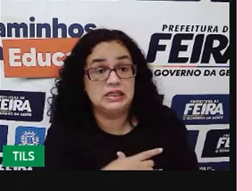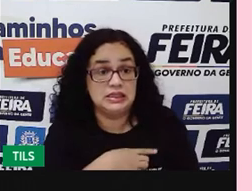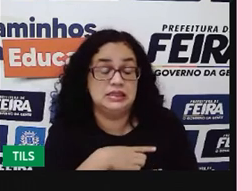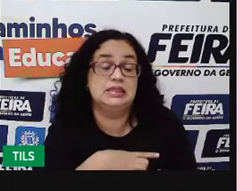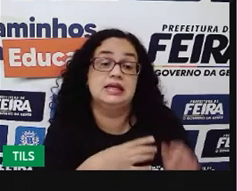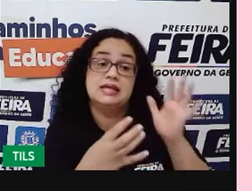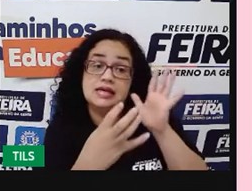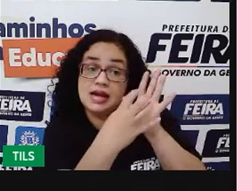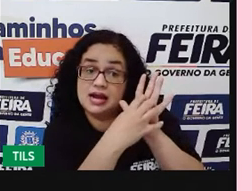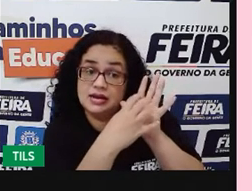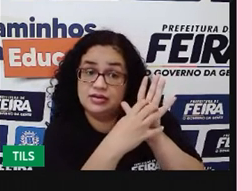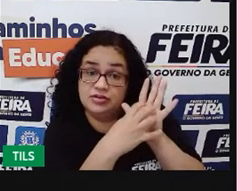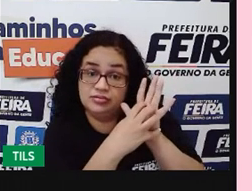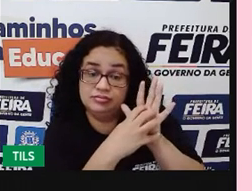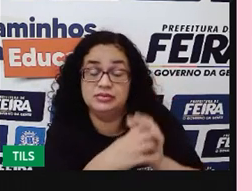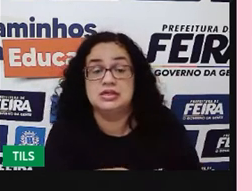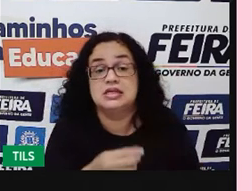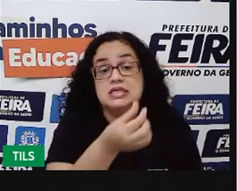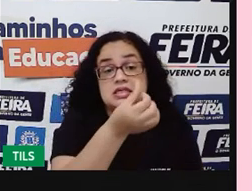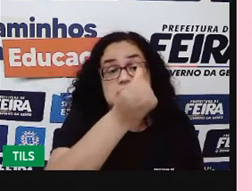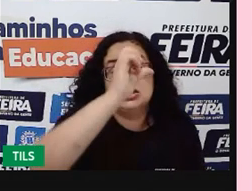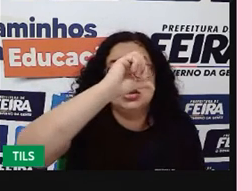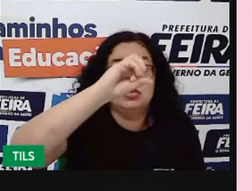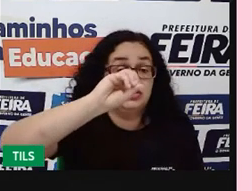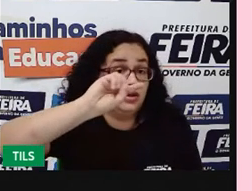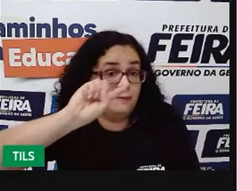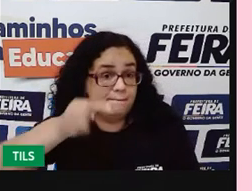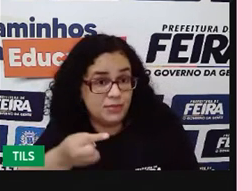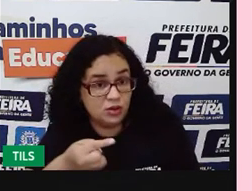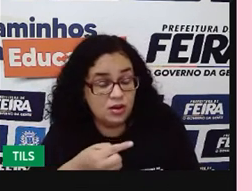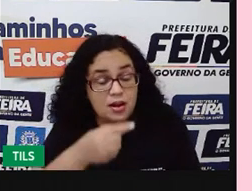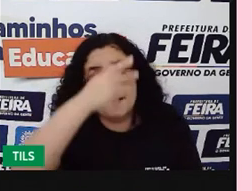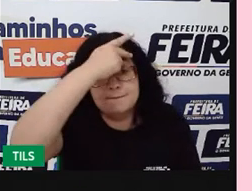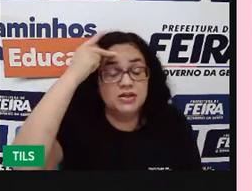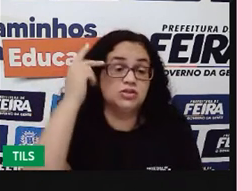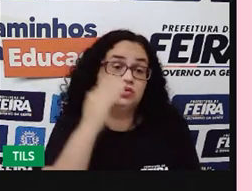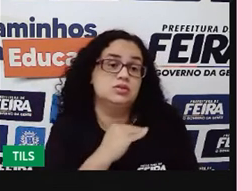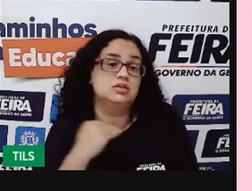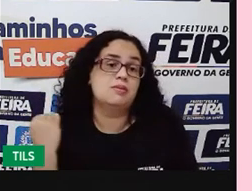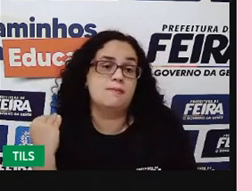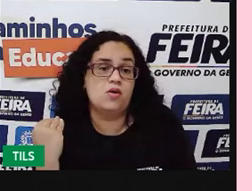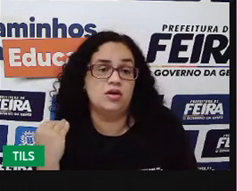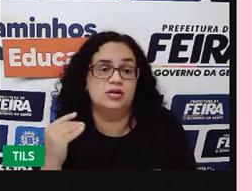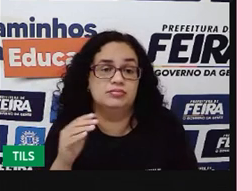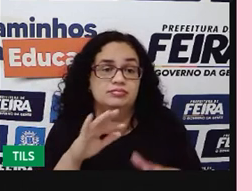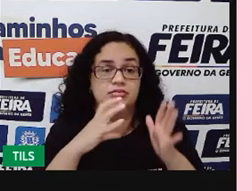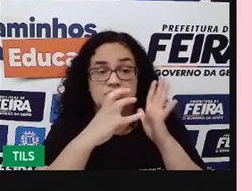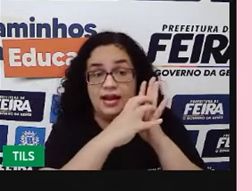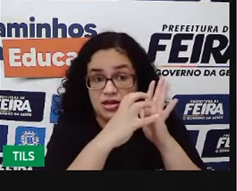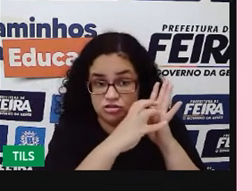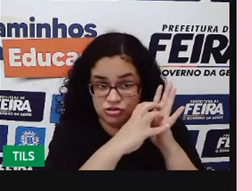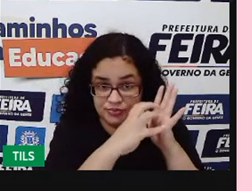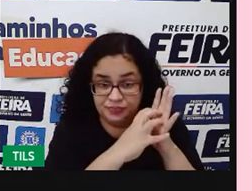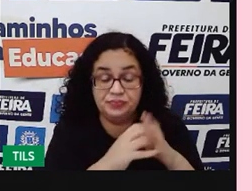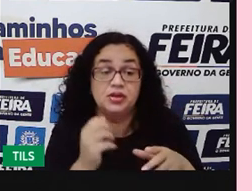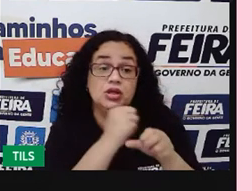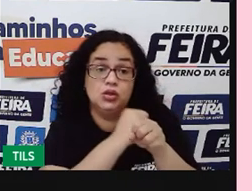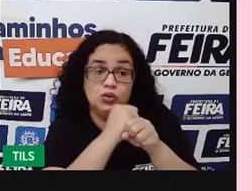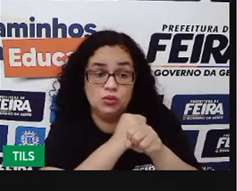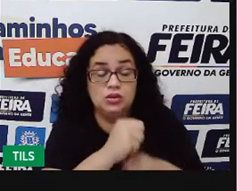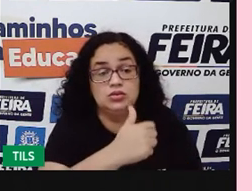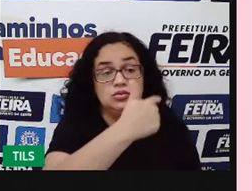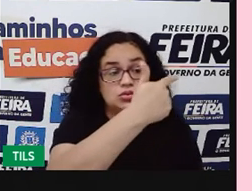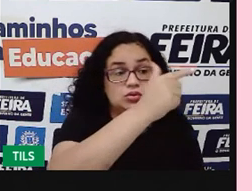e 690 mil pessoas morreram da doença, né, da AIDS em 2020.